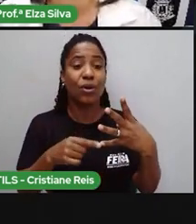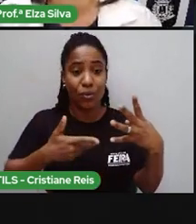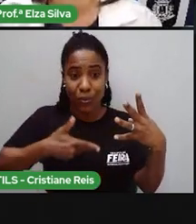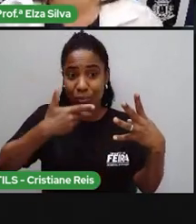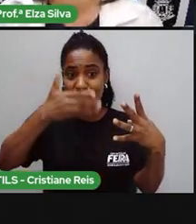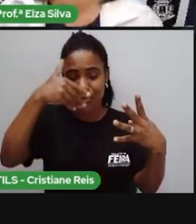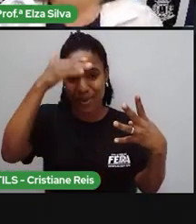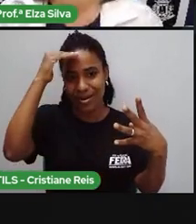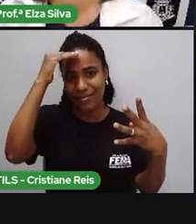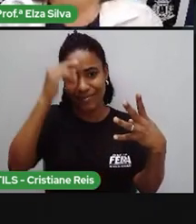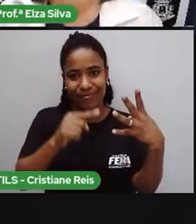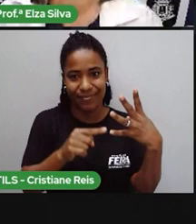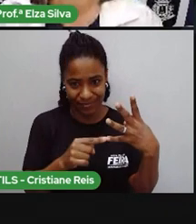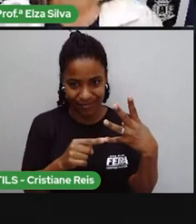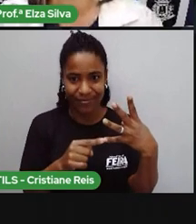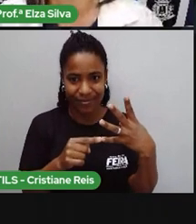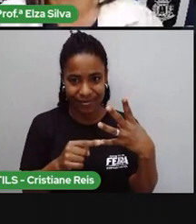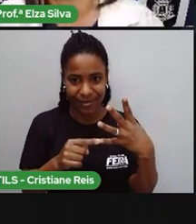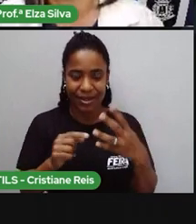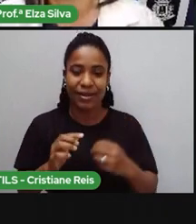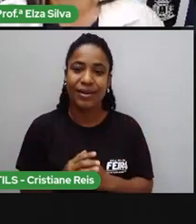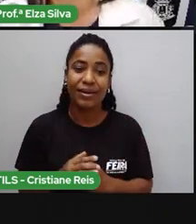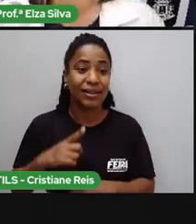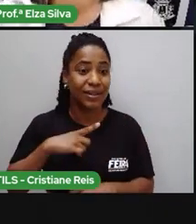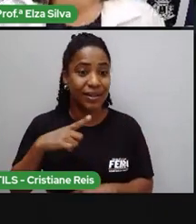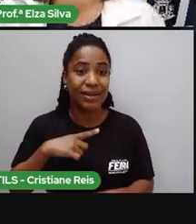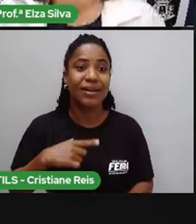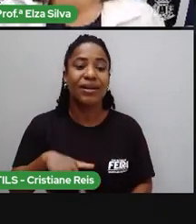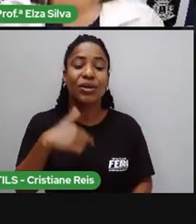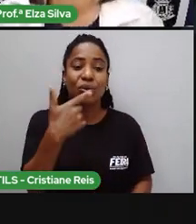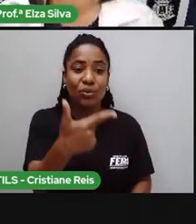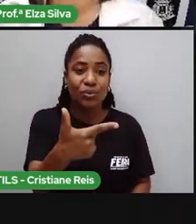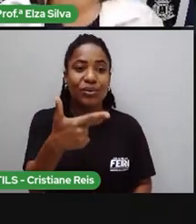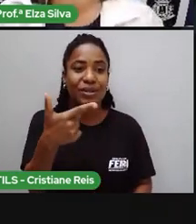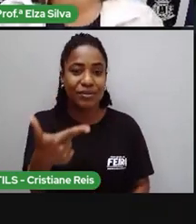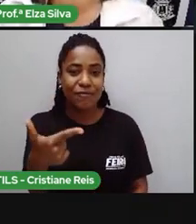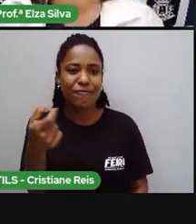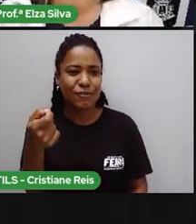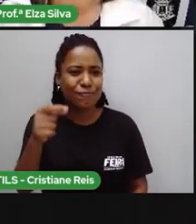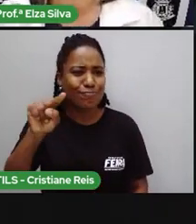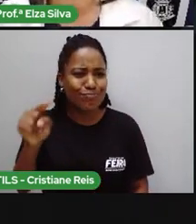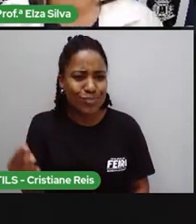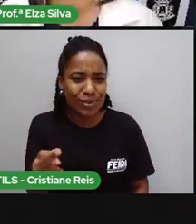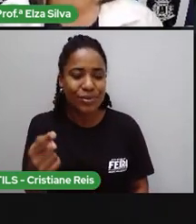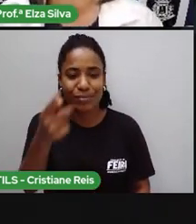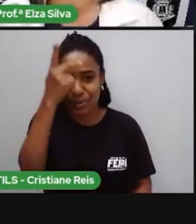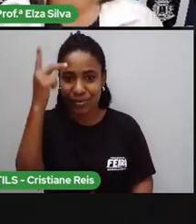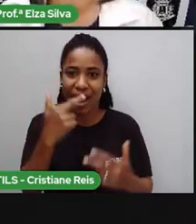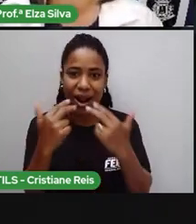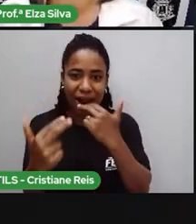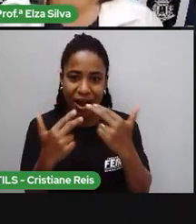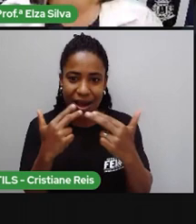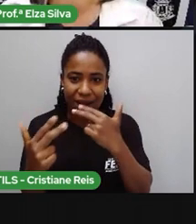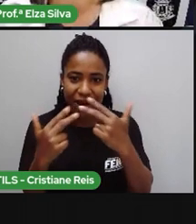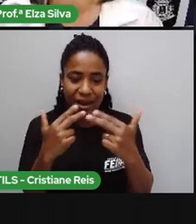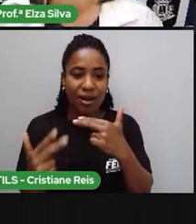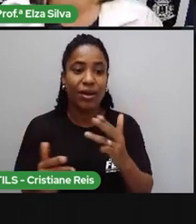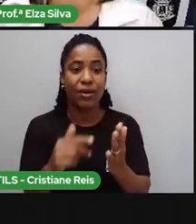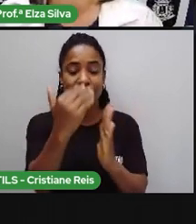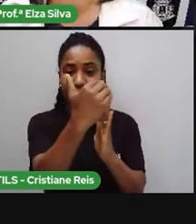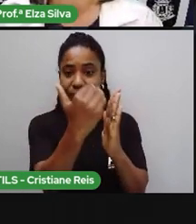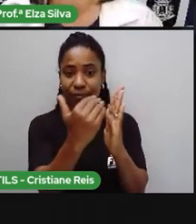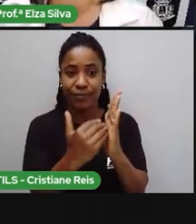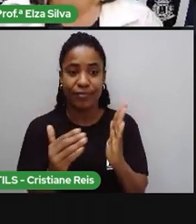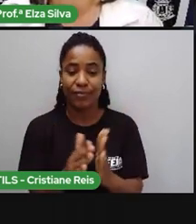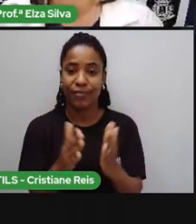português em sétimo lugar com 220 milhões de falantes. O etnologue lista 497